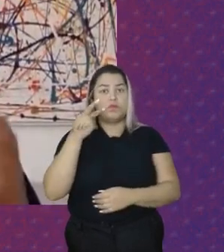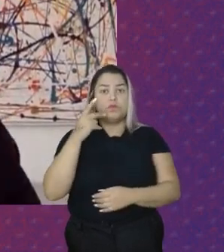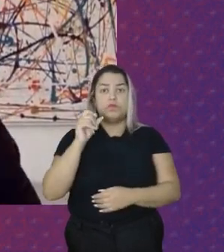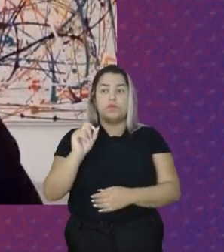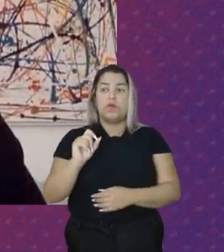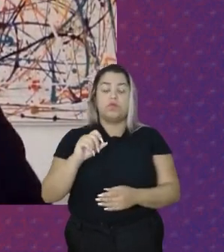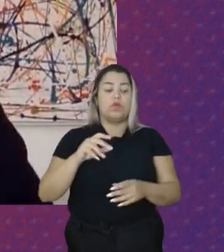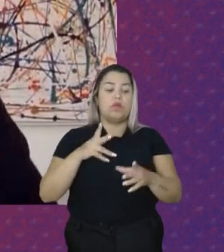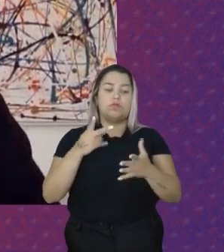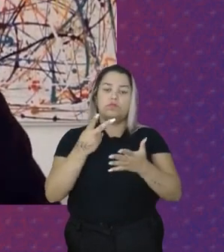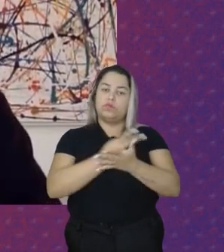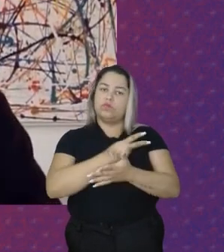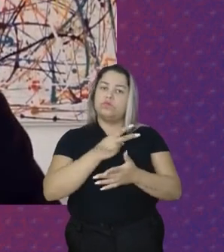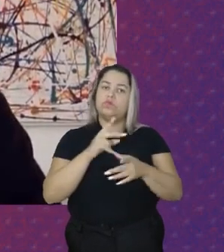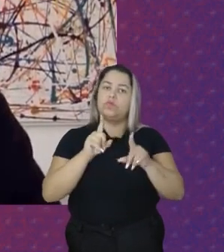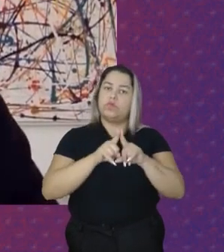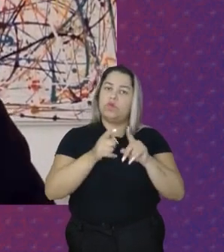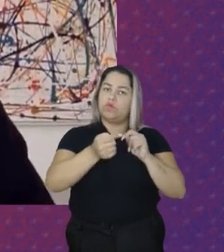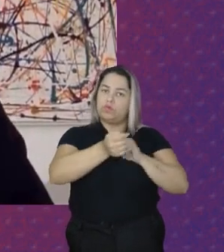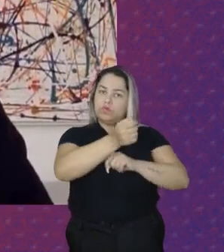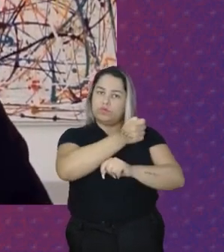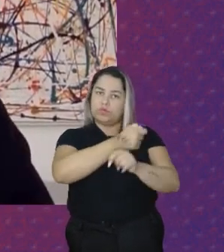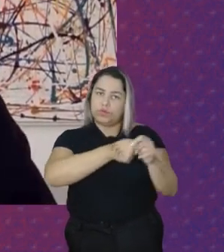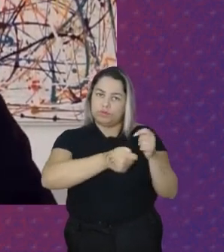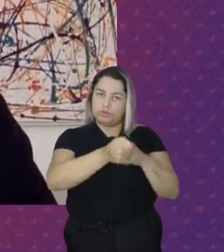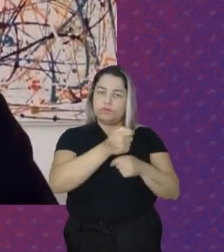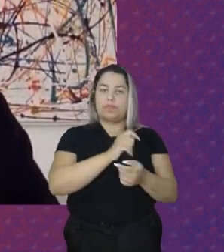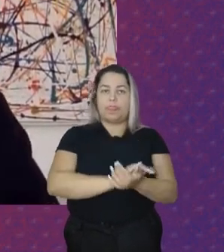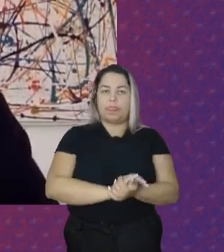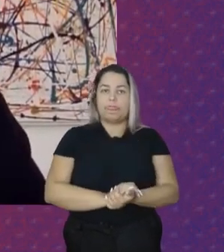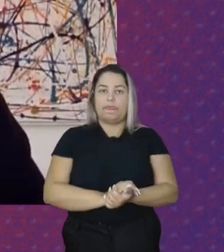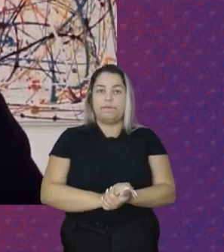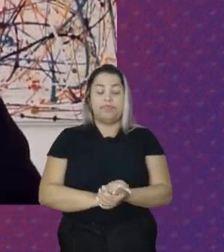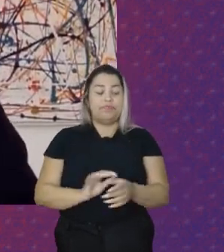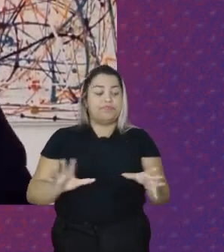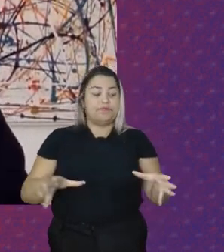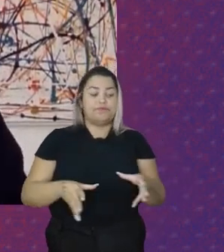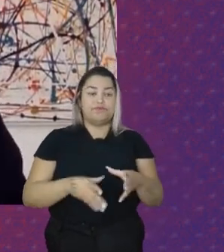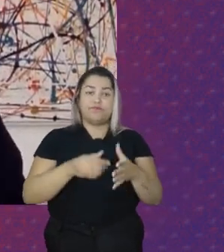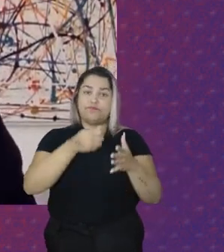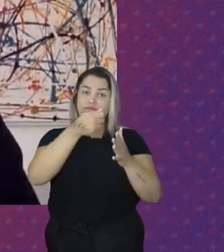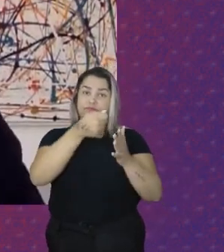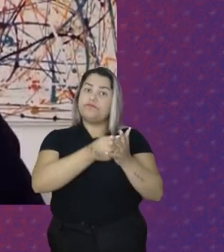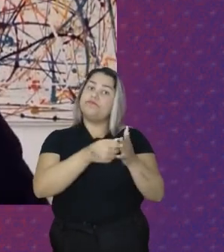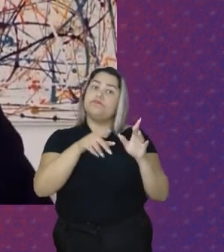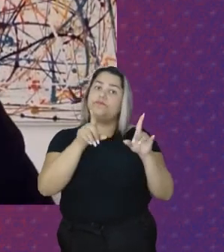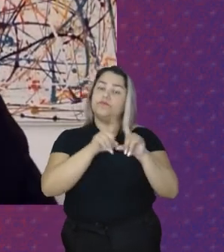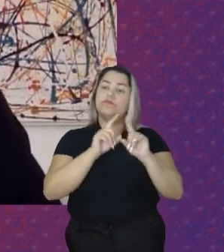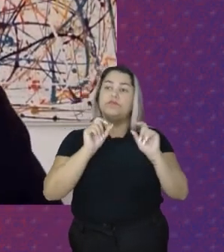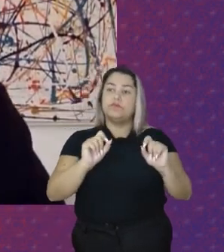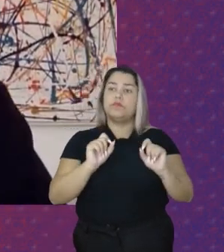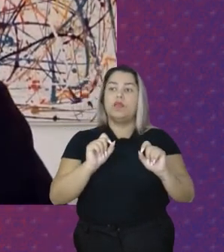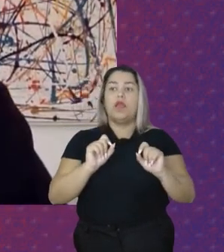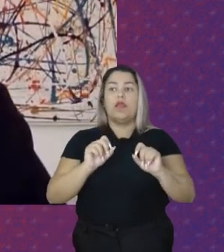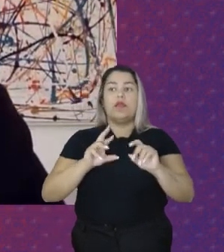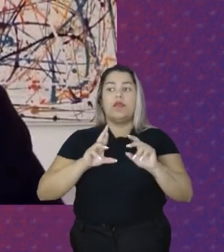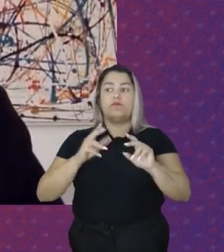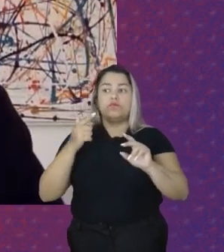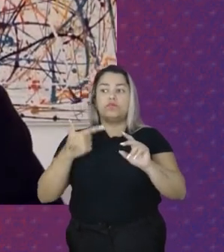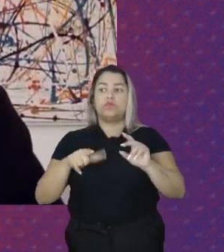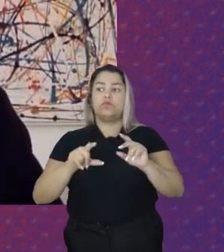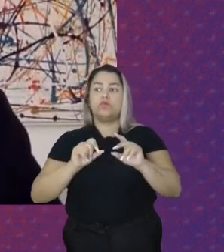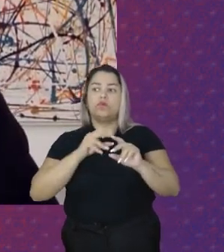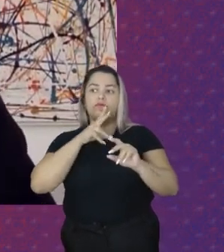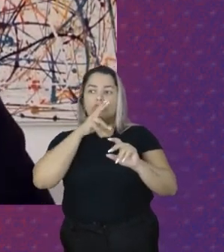bom funcionamento Da economia Porque é ele Quem garante A produção E a reprodução Da